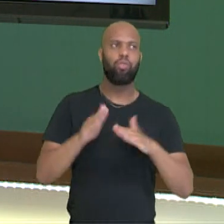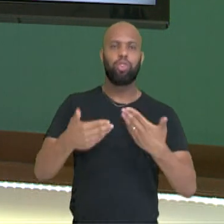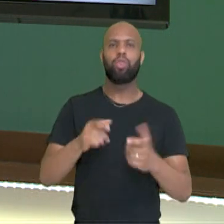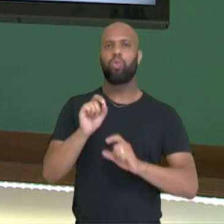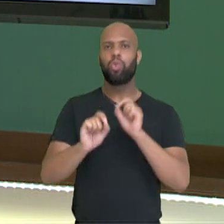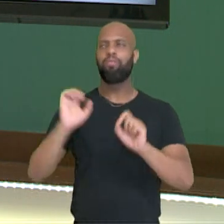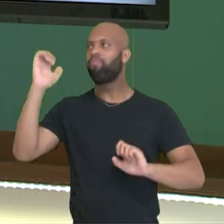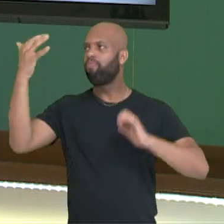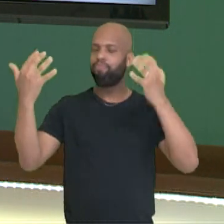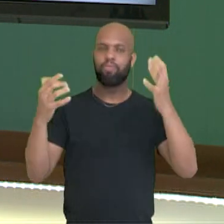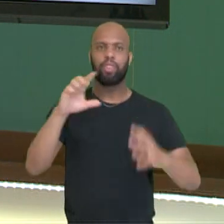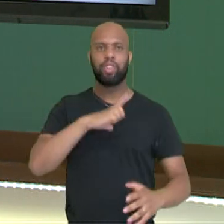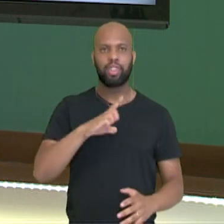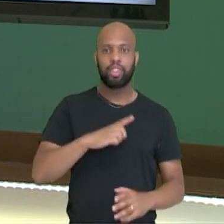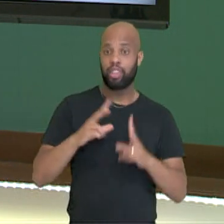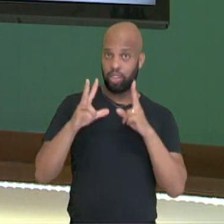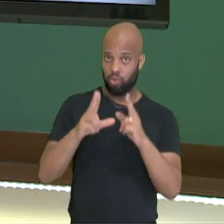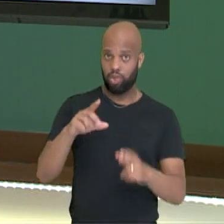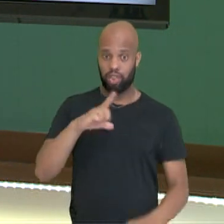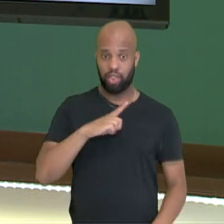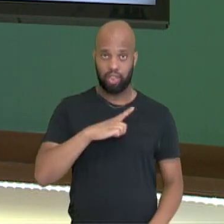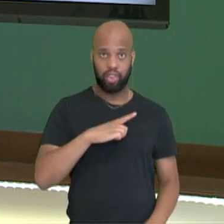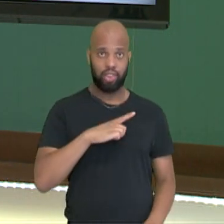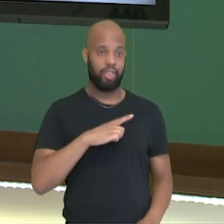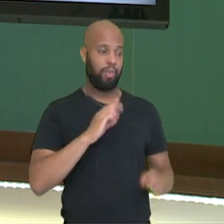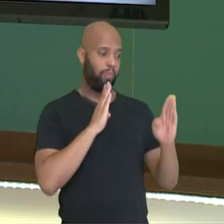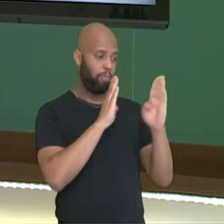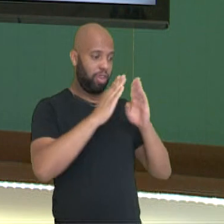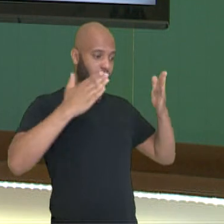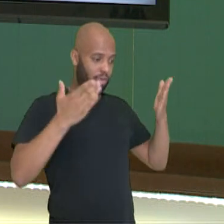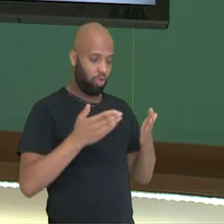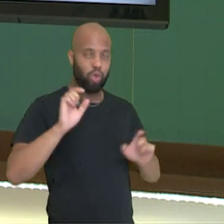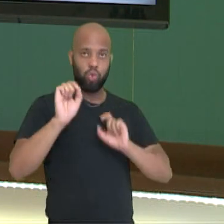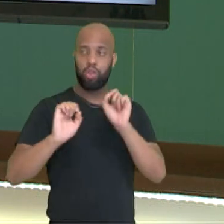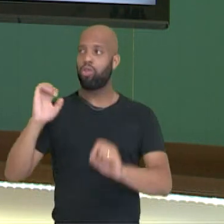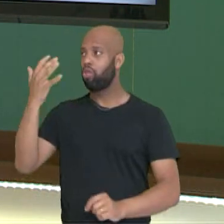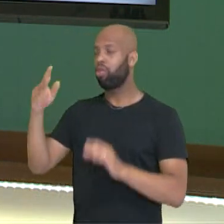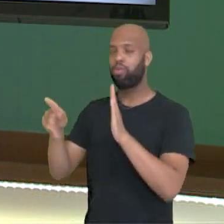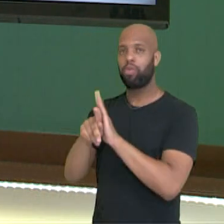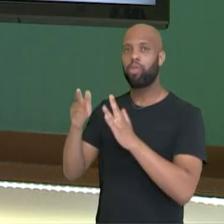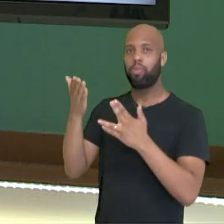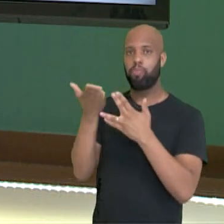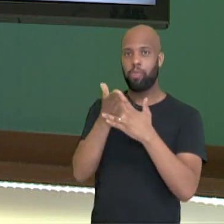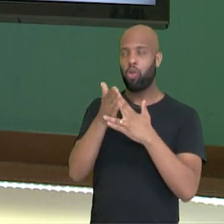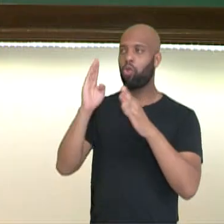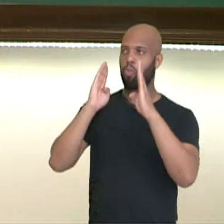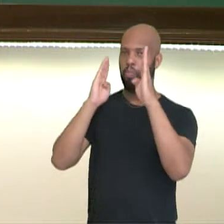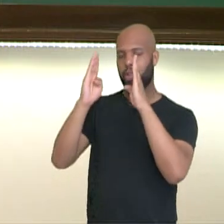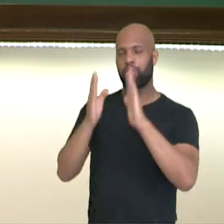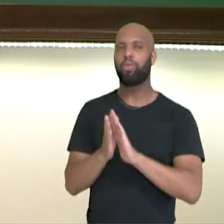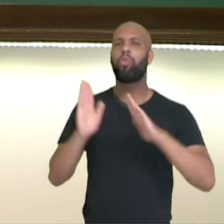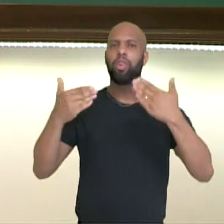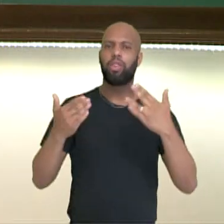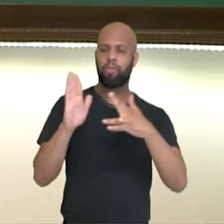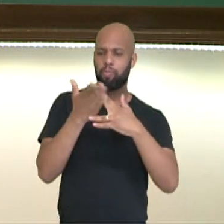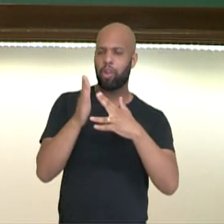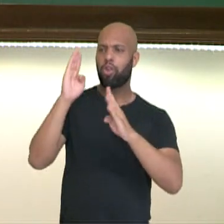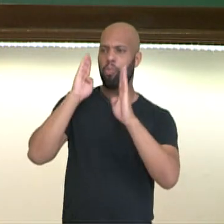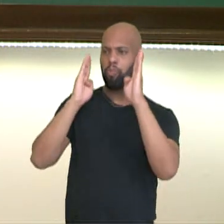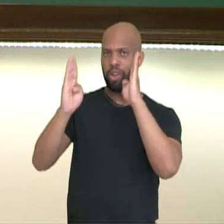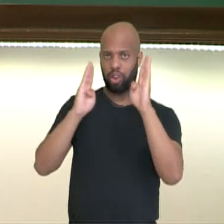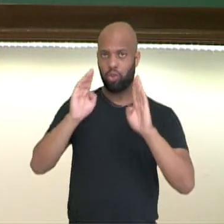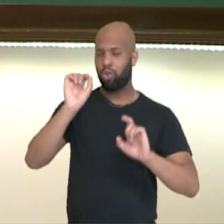que é que estava acontecendo, assim como acontece na nossa época, o que estava acontecendo na época do barroco? Bom, naquela época, o